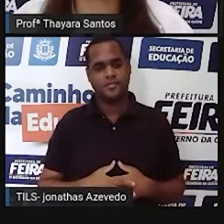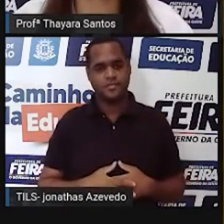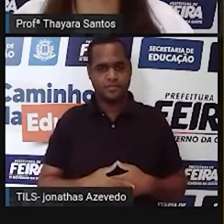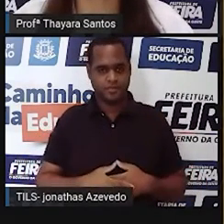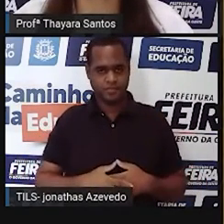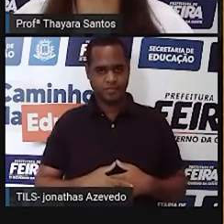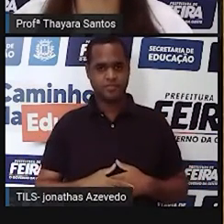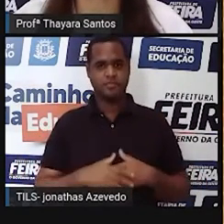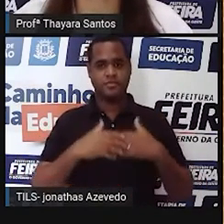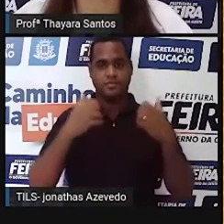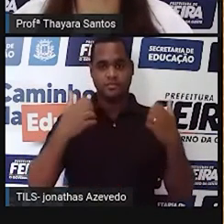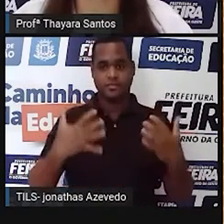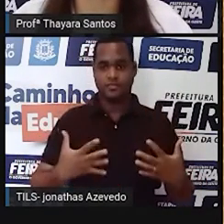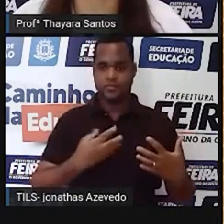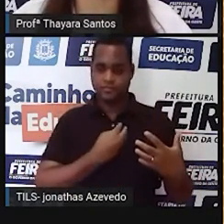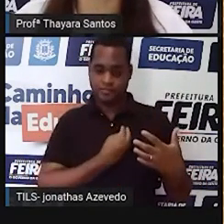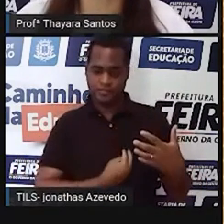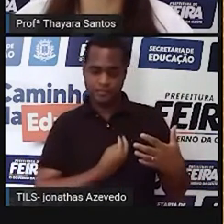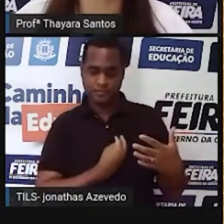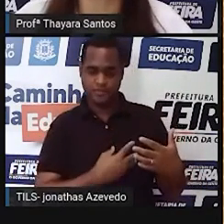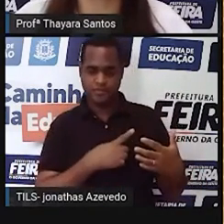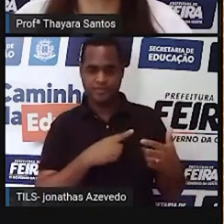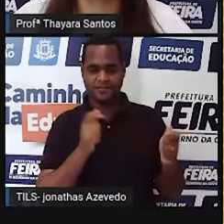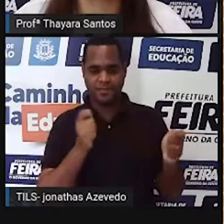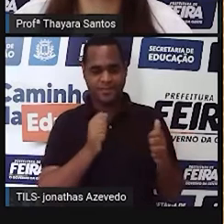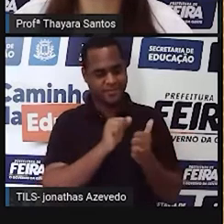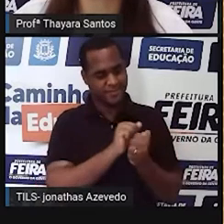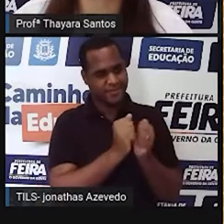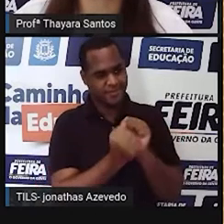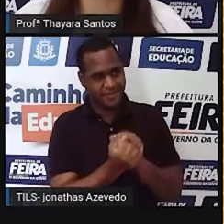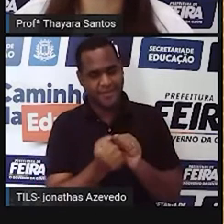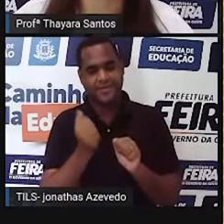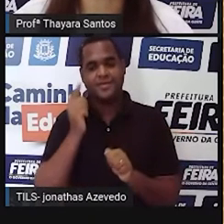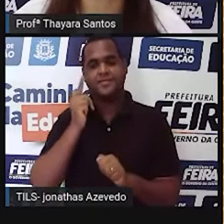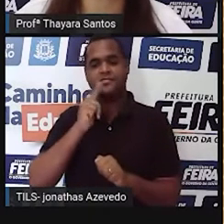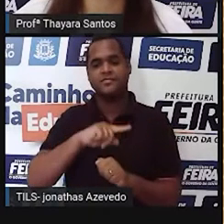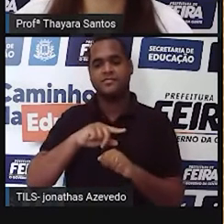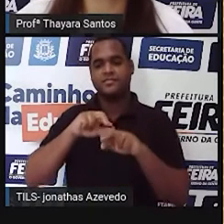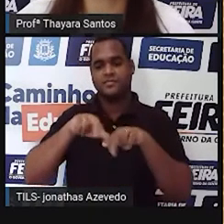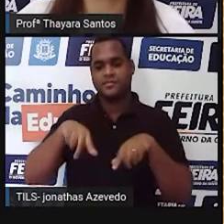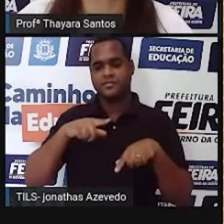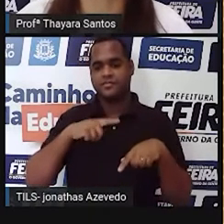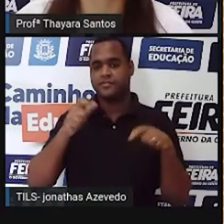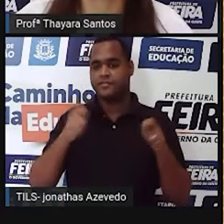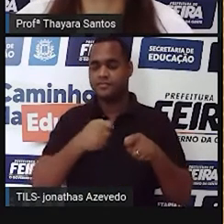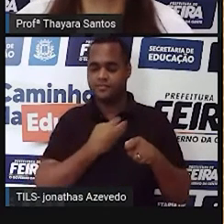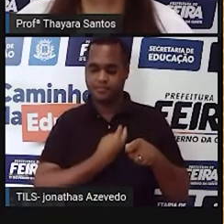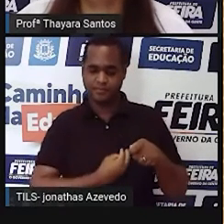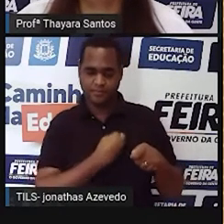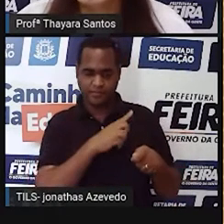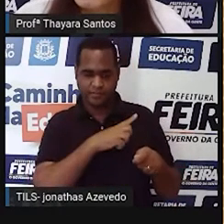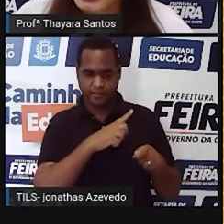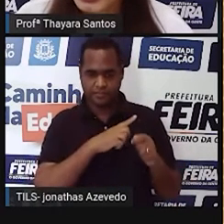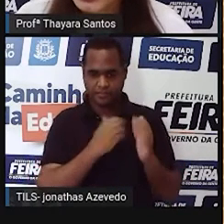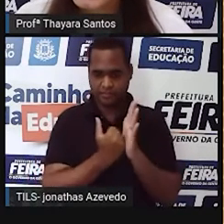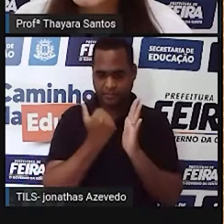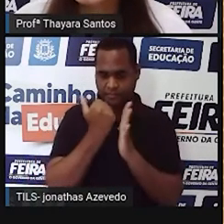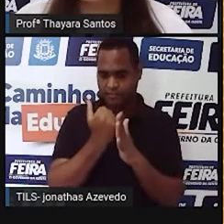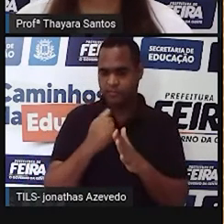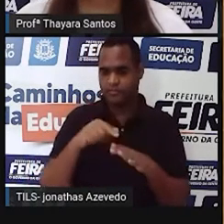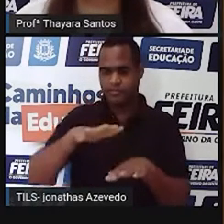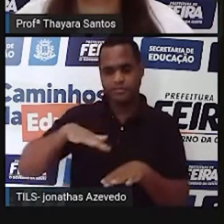E que os seres vivos, eles desenvolvem algumas adaptações para eles poderem sobreviver mais ali naquele ambiente.